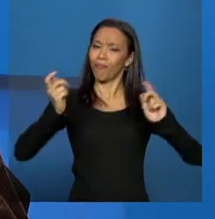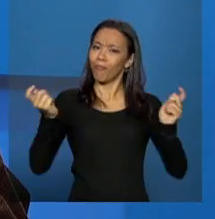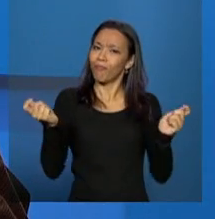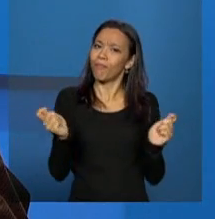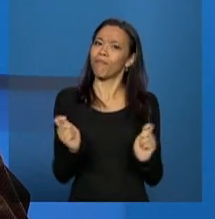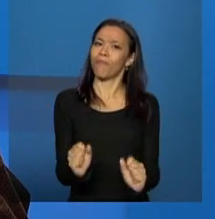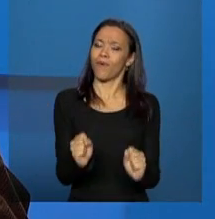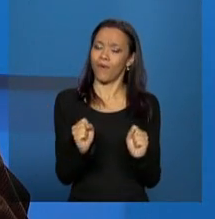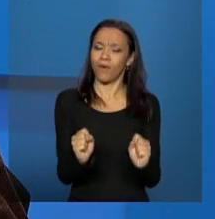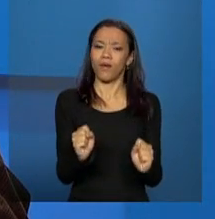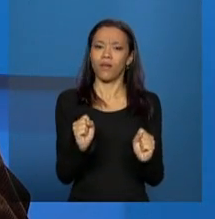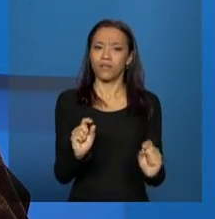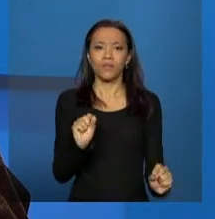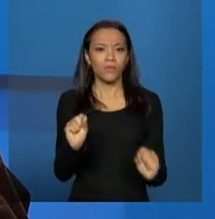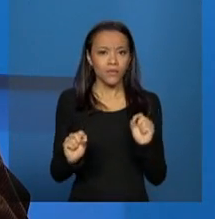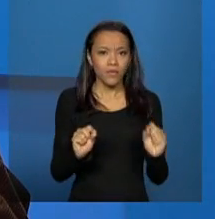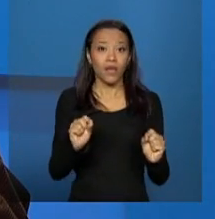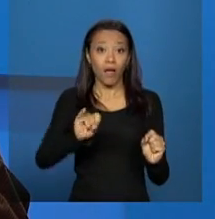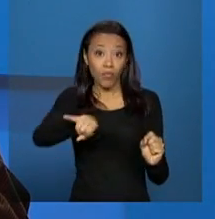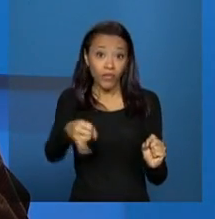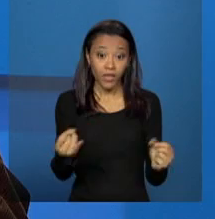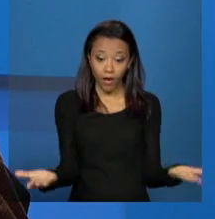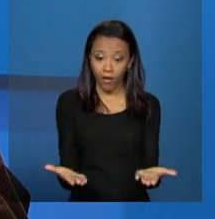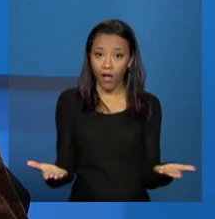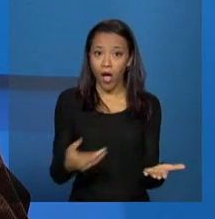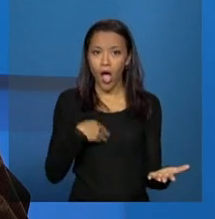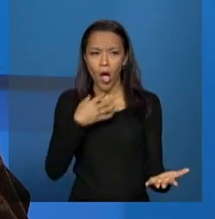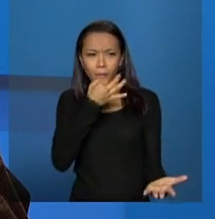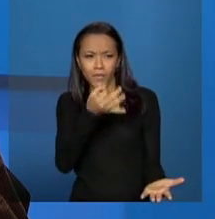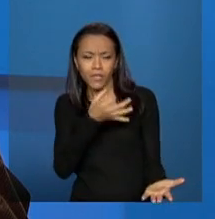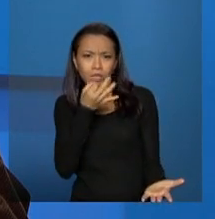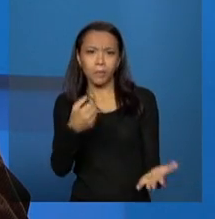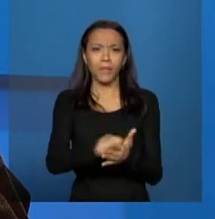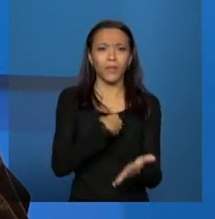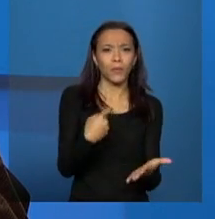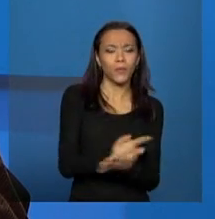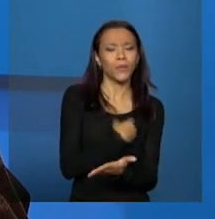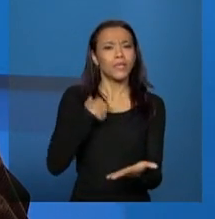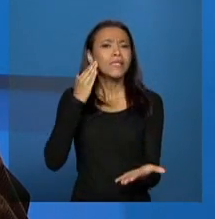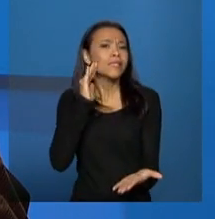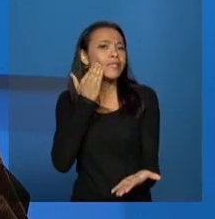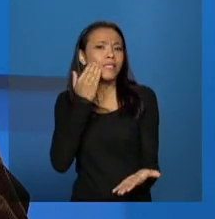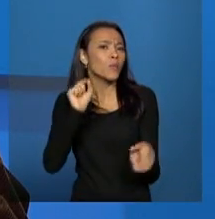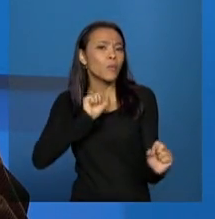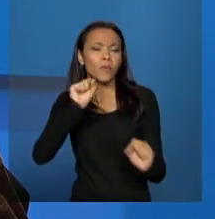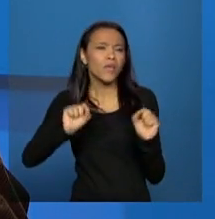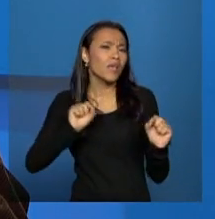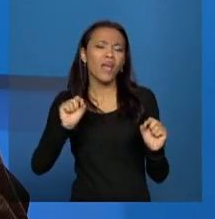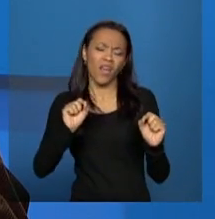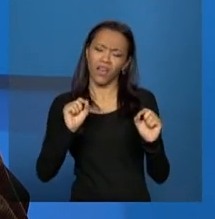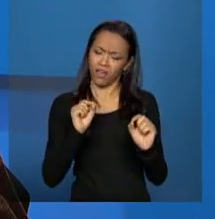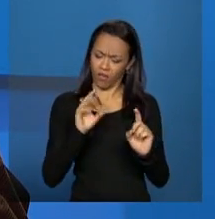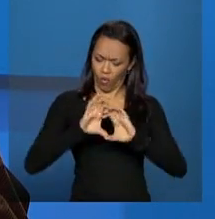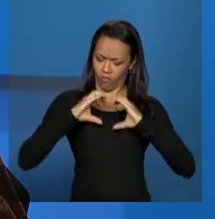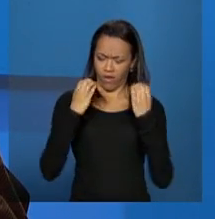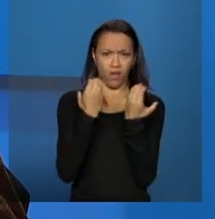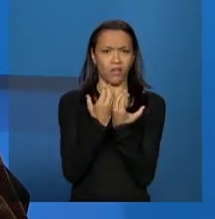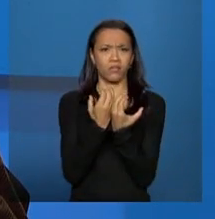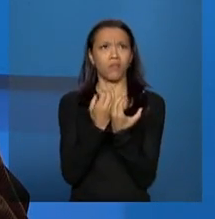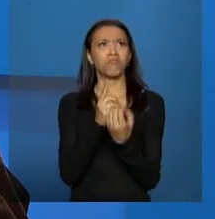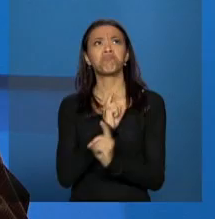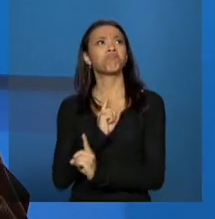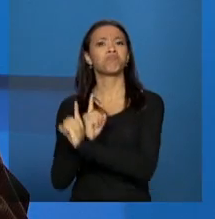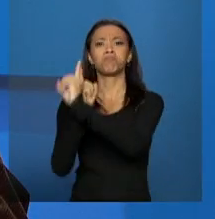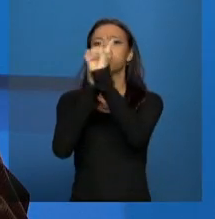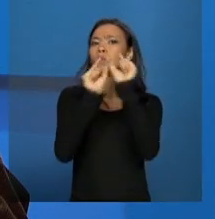aproveitar esse espaço para poder começar a entender mais esse processo da conferência e efetivamente